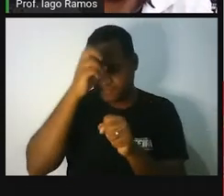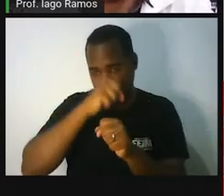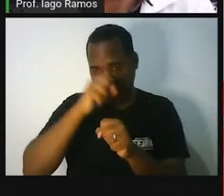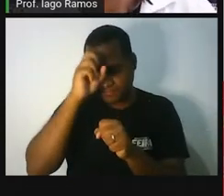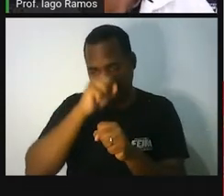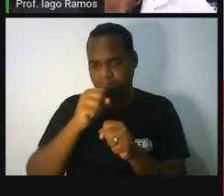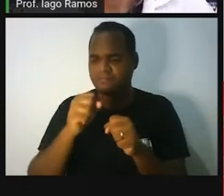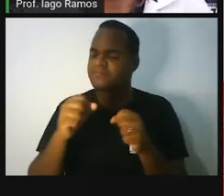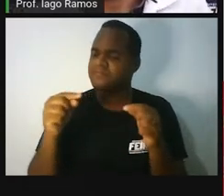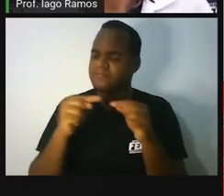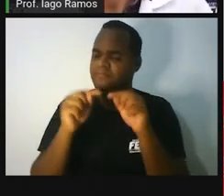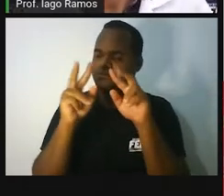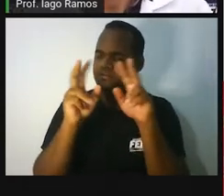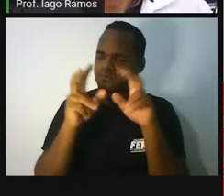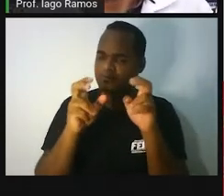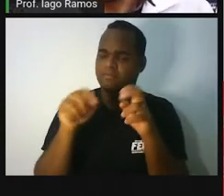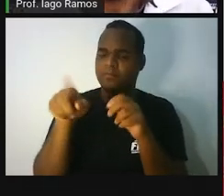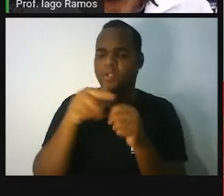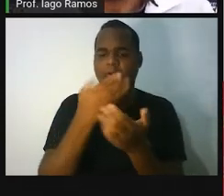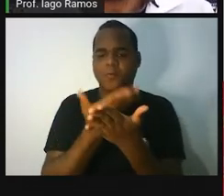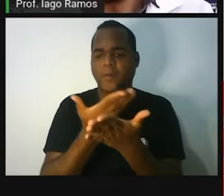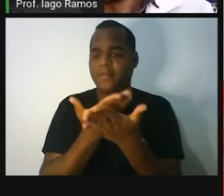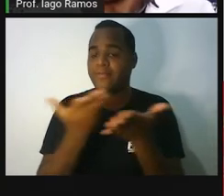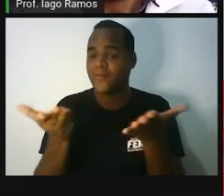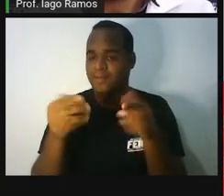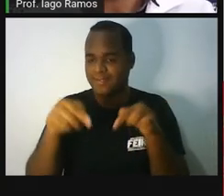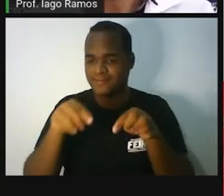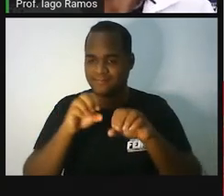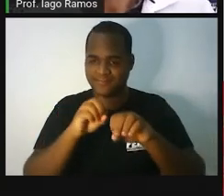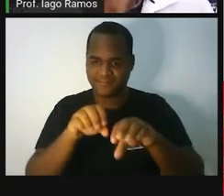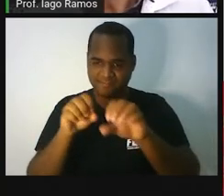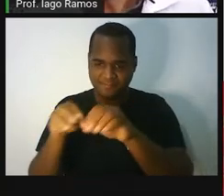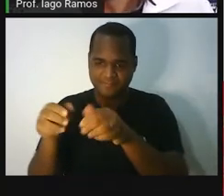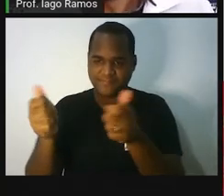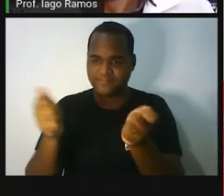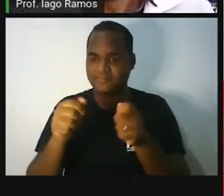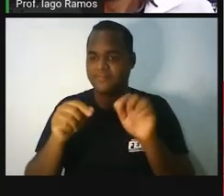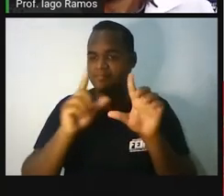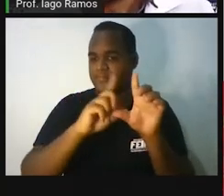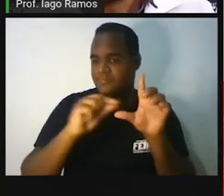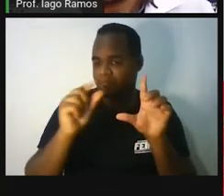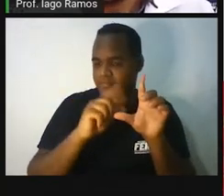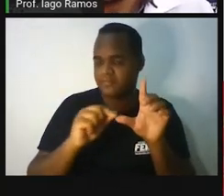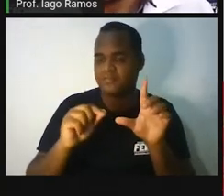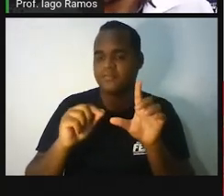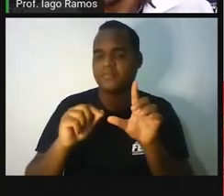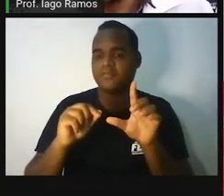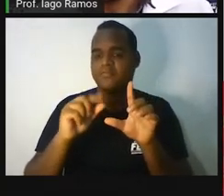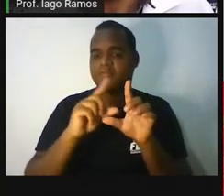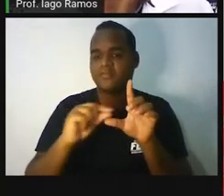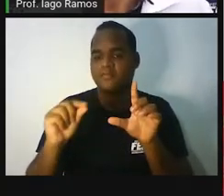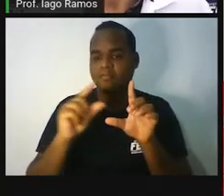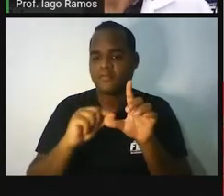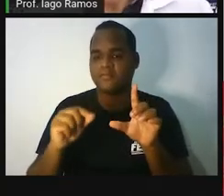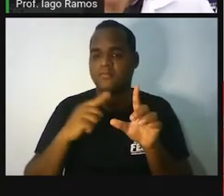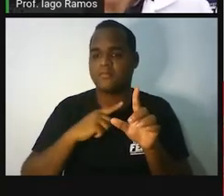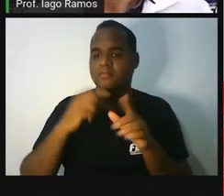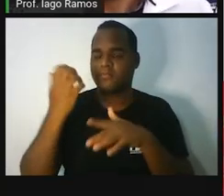a gente vai estudar aqui nessa aula, bom? Então, o link vai estar na descrição para você acessar